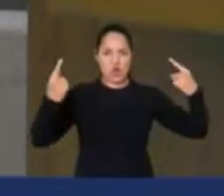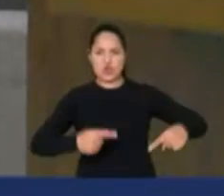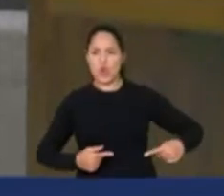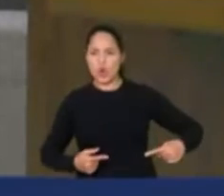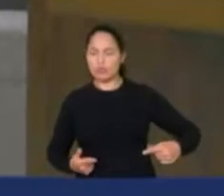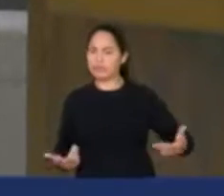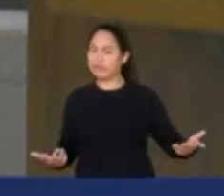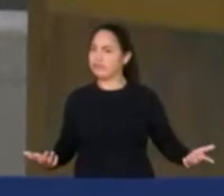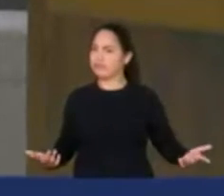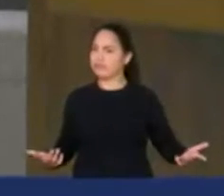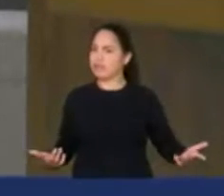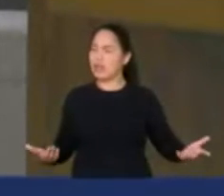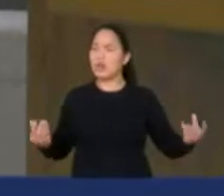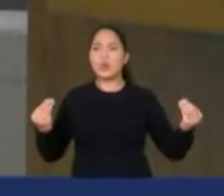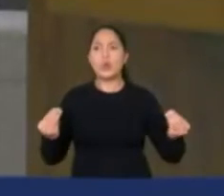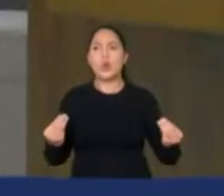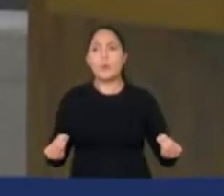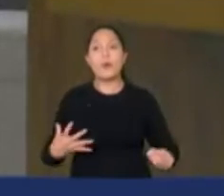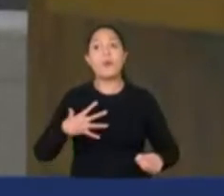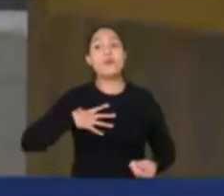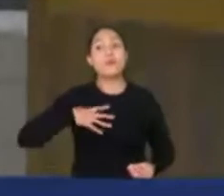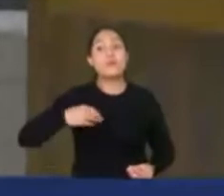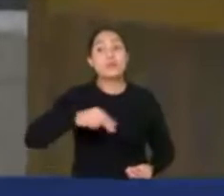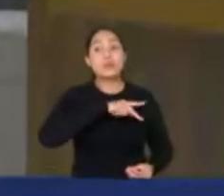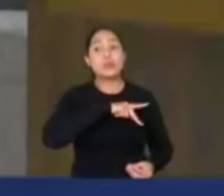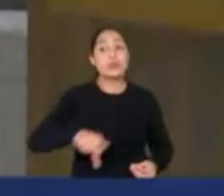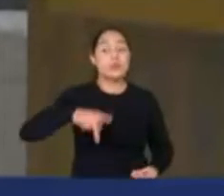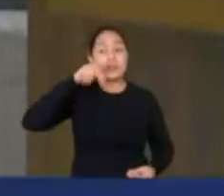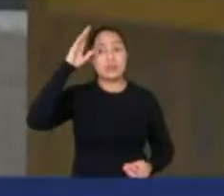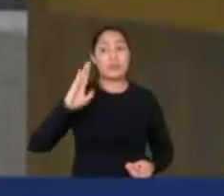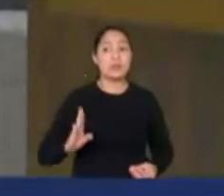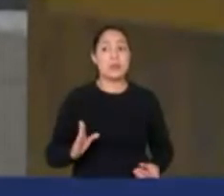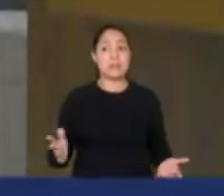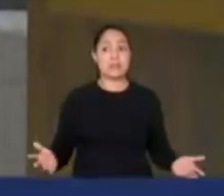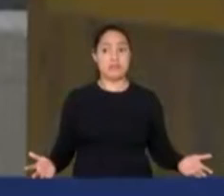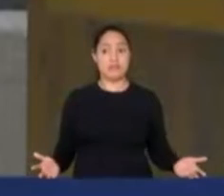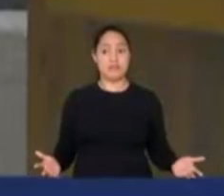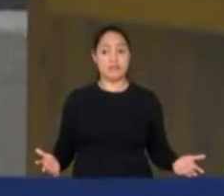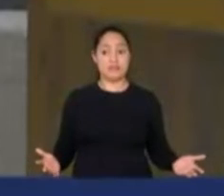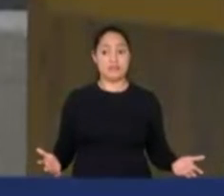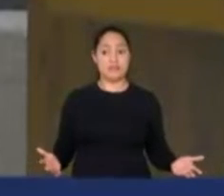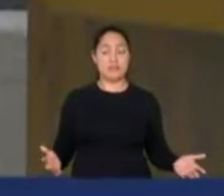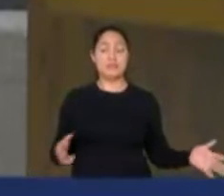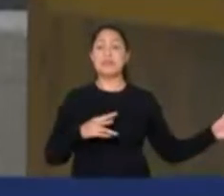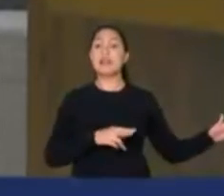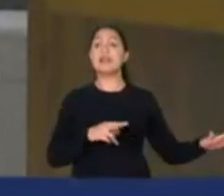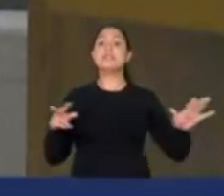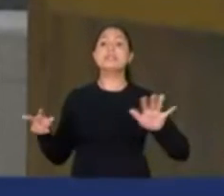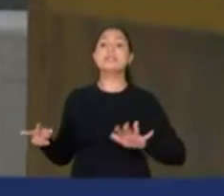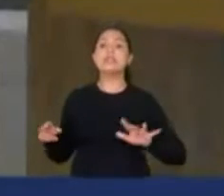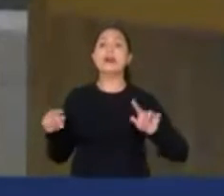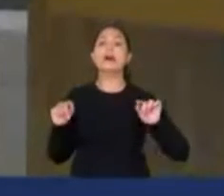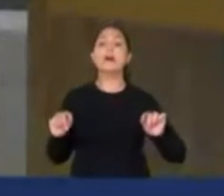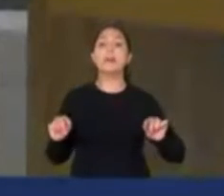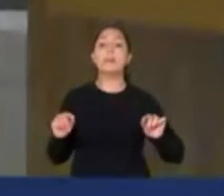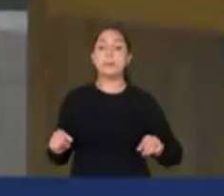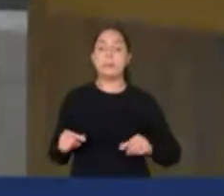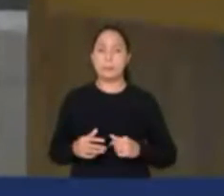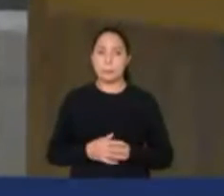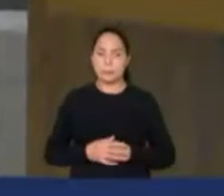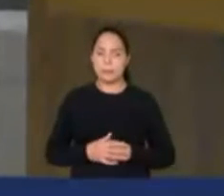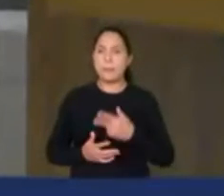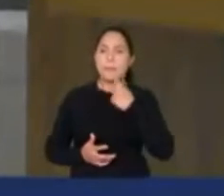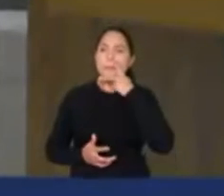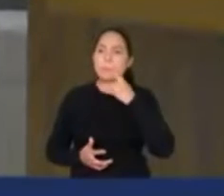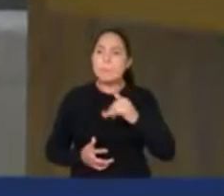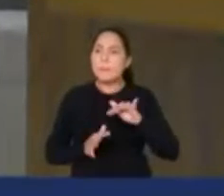Um filho do presidente que na semana em que um cidadão, um pai de família,